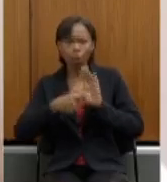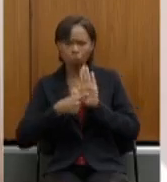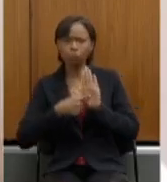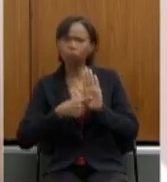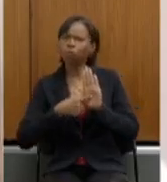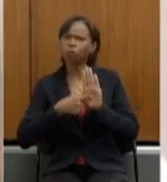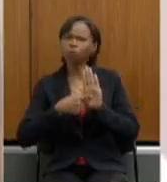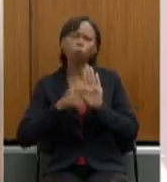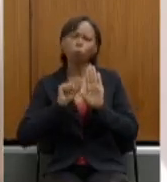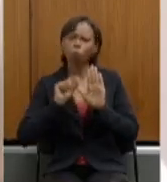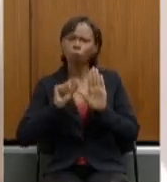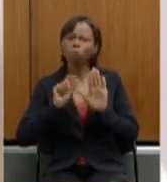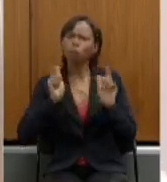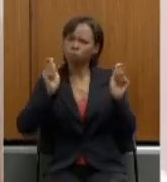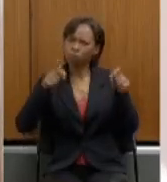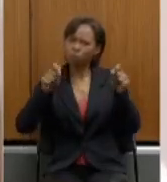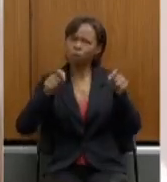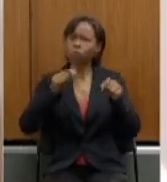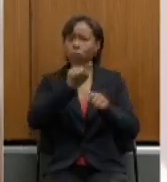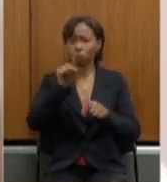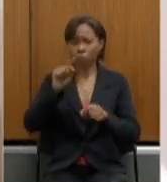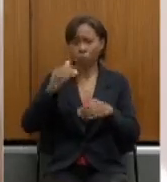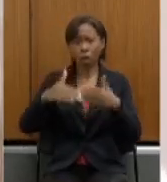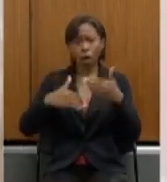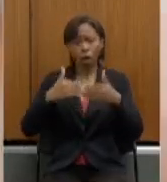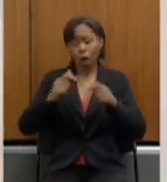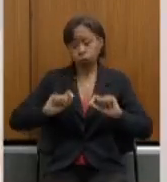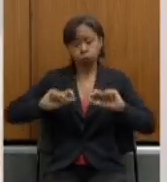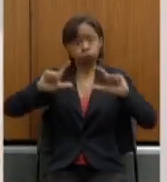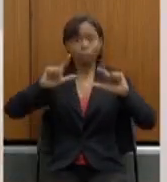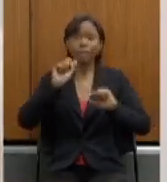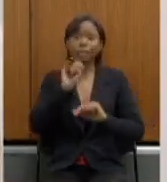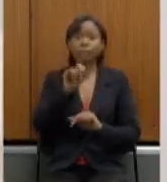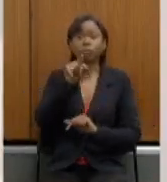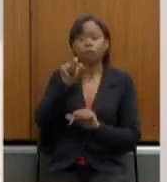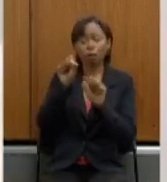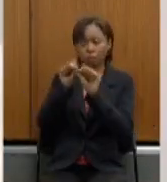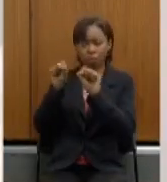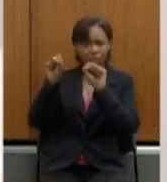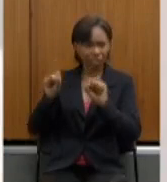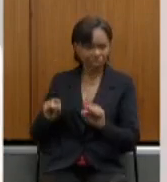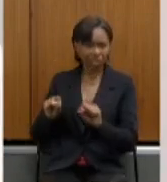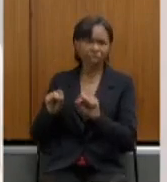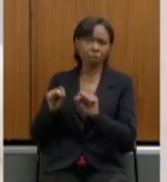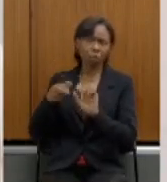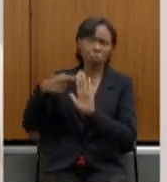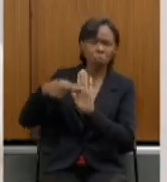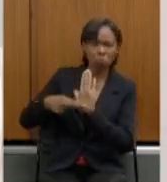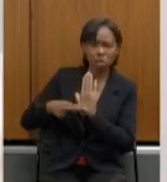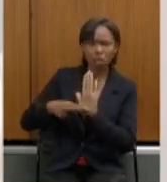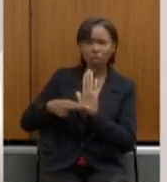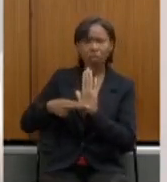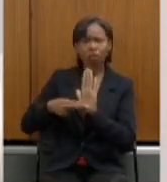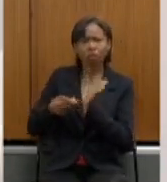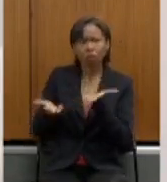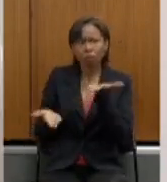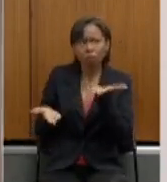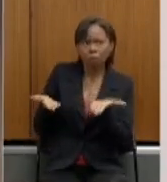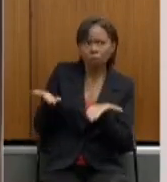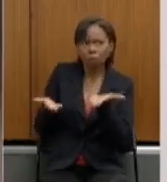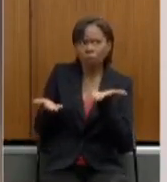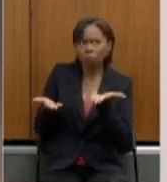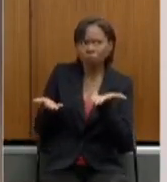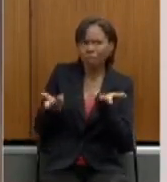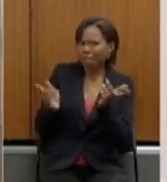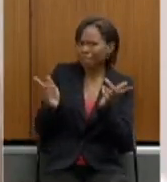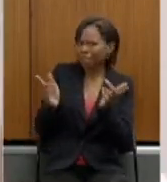vocês, no mínimo, aumentem, se o seu regime não está atuarialmente balanceado, se você está emitido